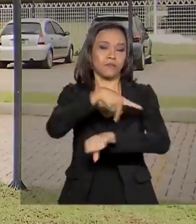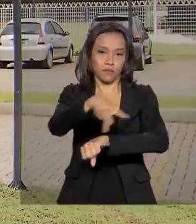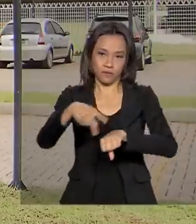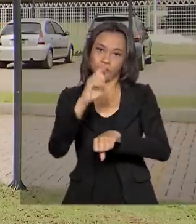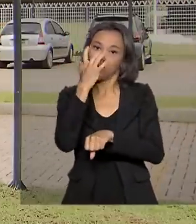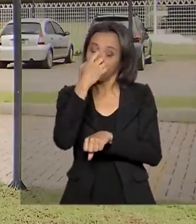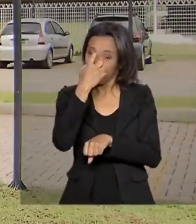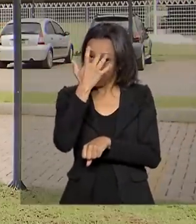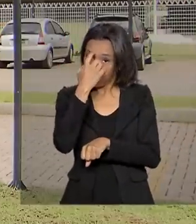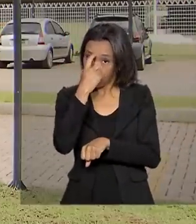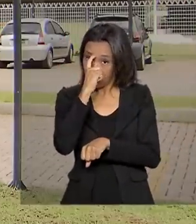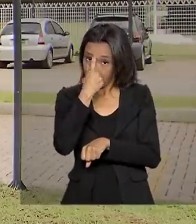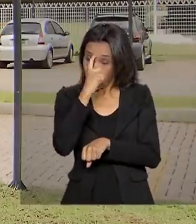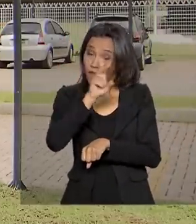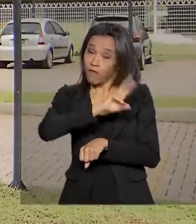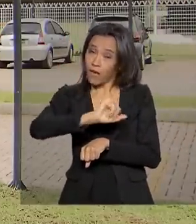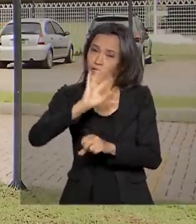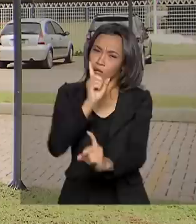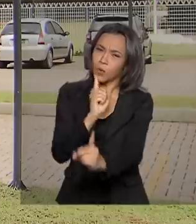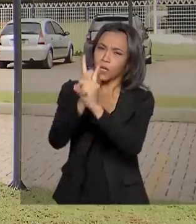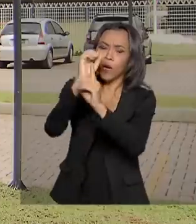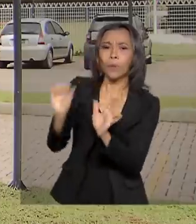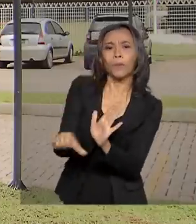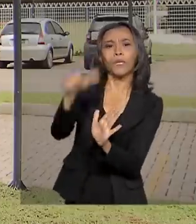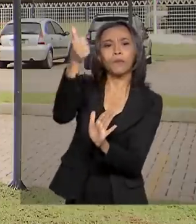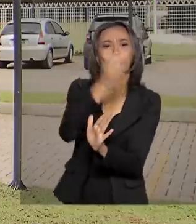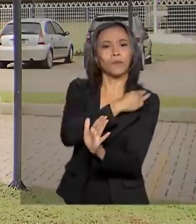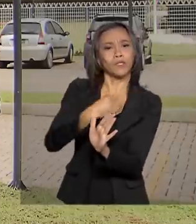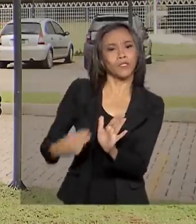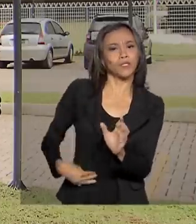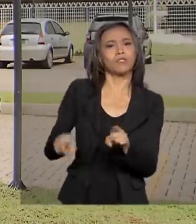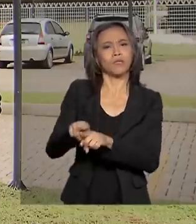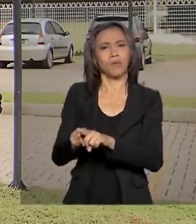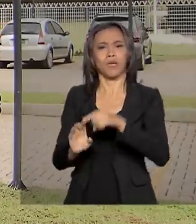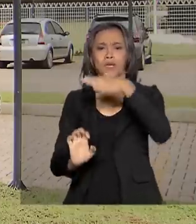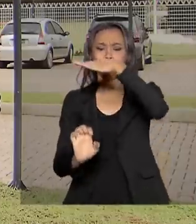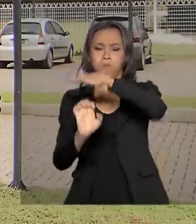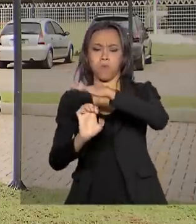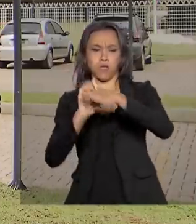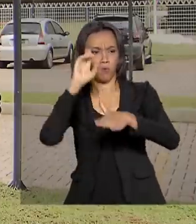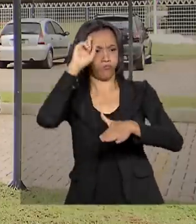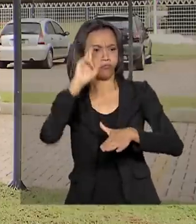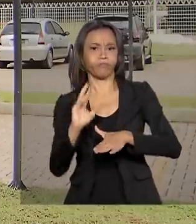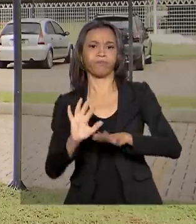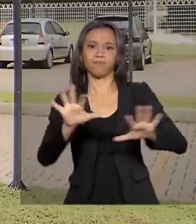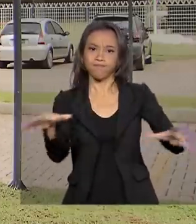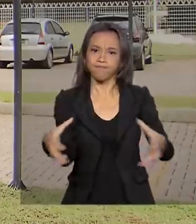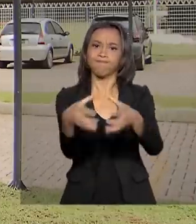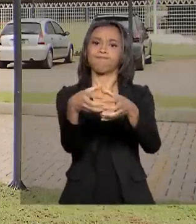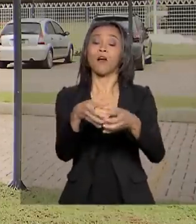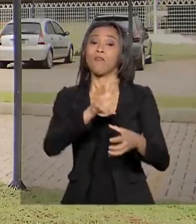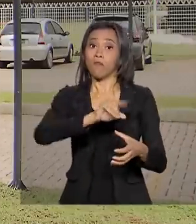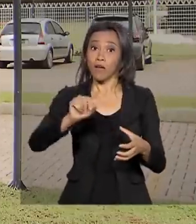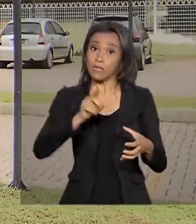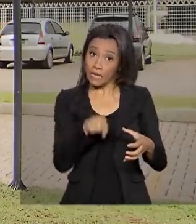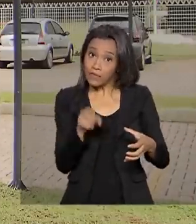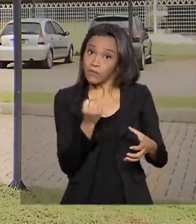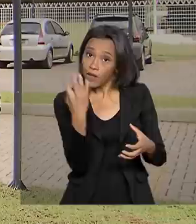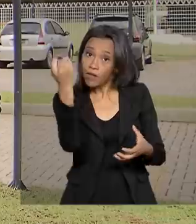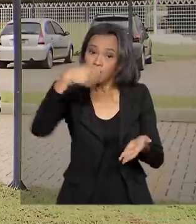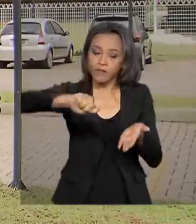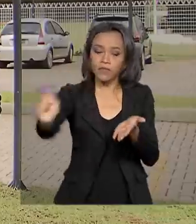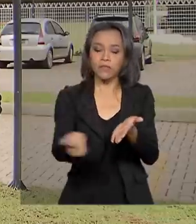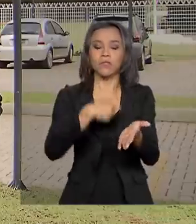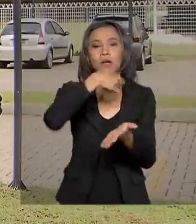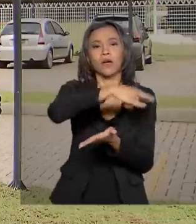encontrar com o primeiro-ministro e o presidente da Índia, além de empresários. Durante essa viagem, devem ser assinados acordos de